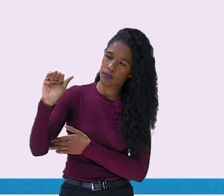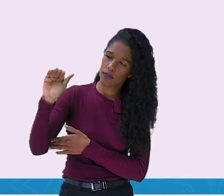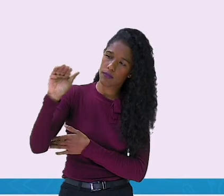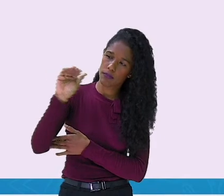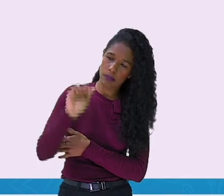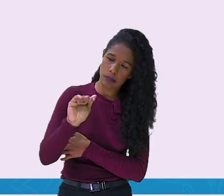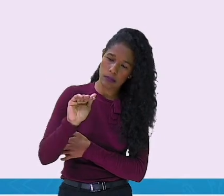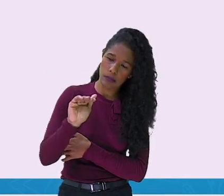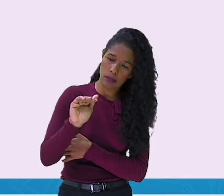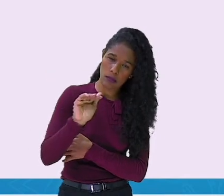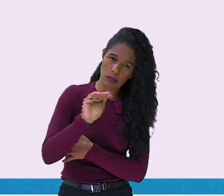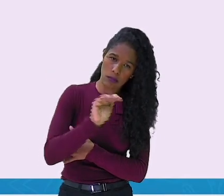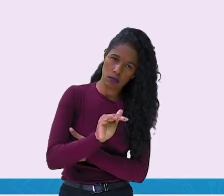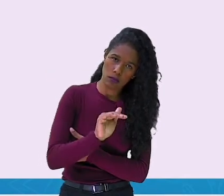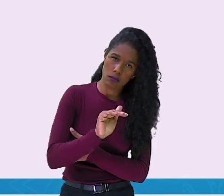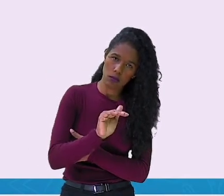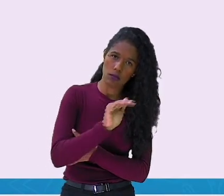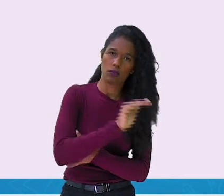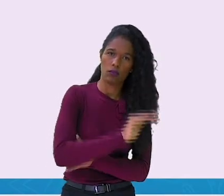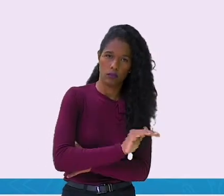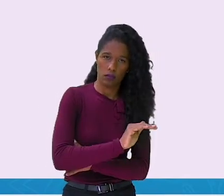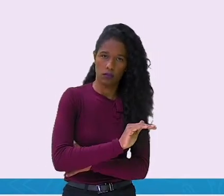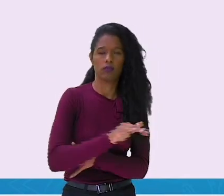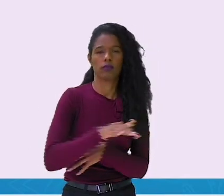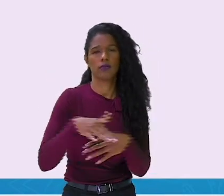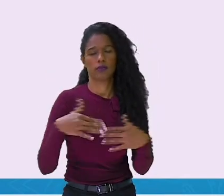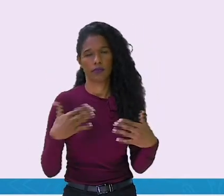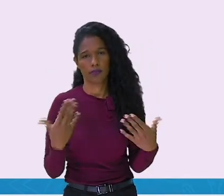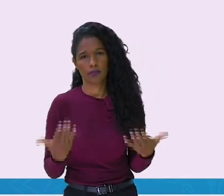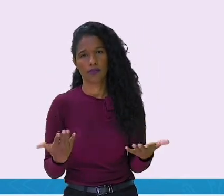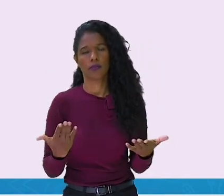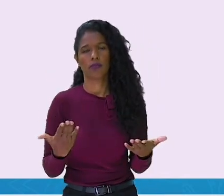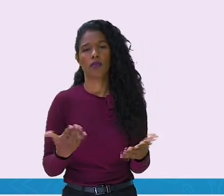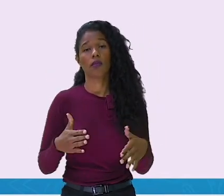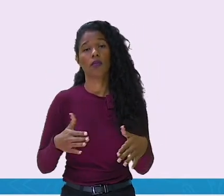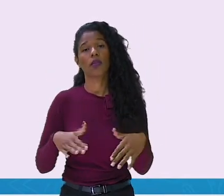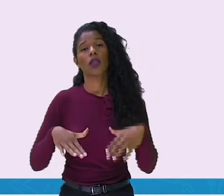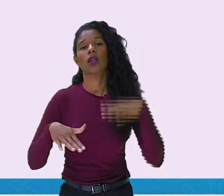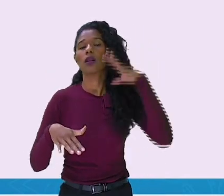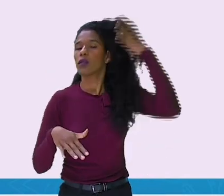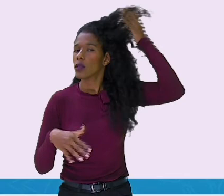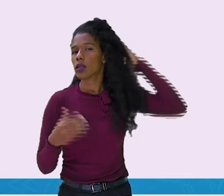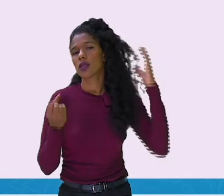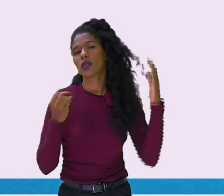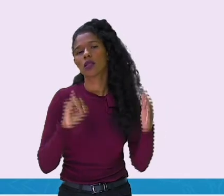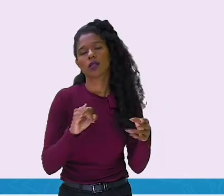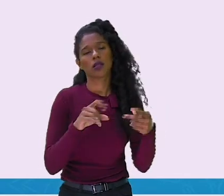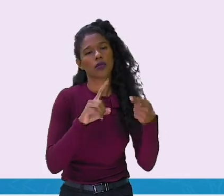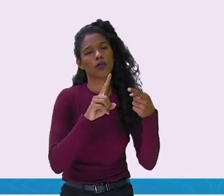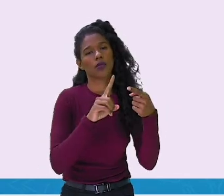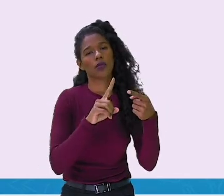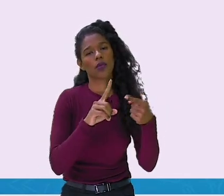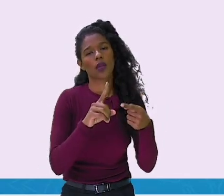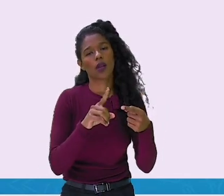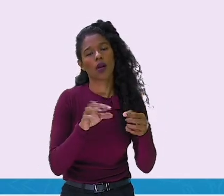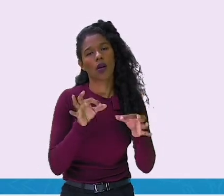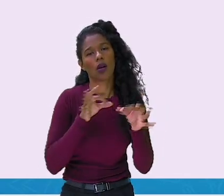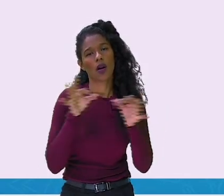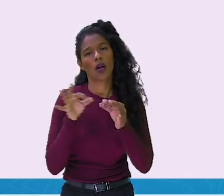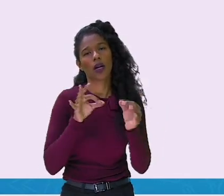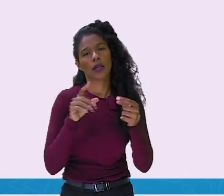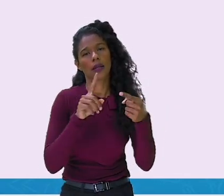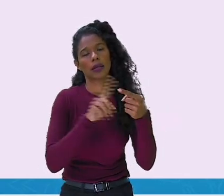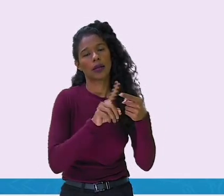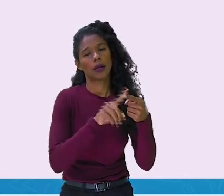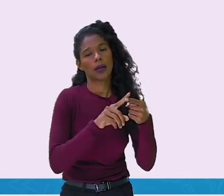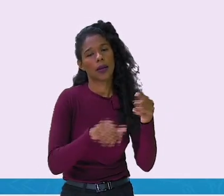diminuindo e está decrescente. Então, e se fosse crescente? Então, teria que